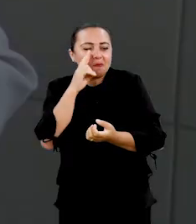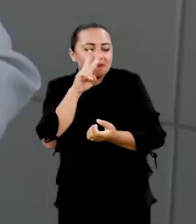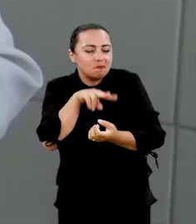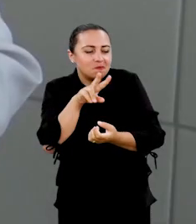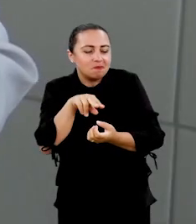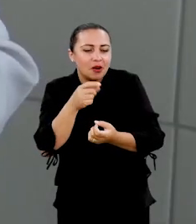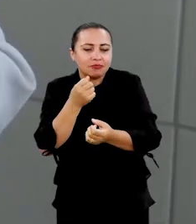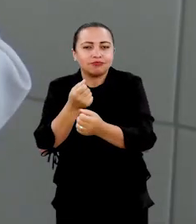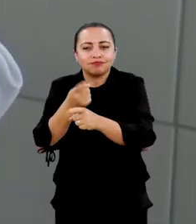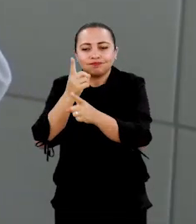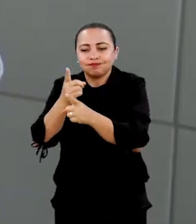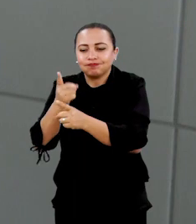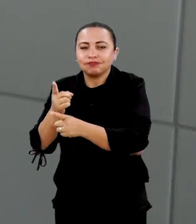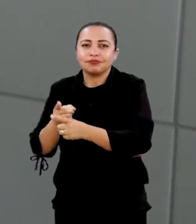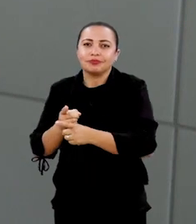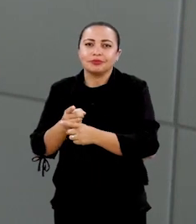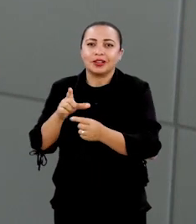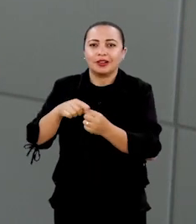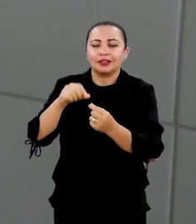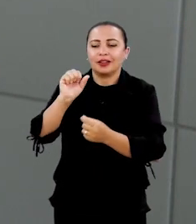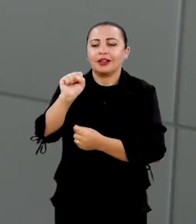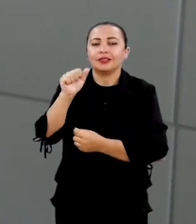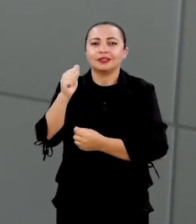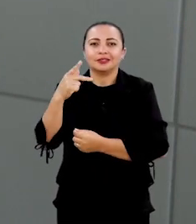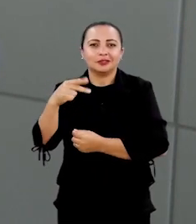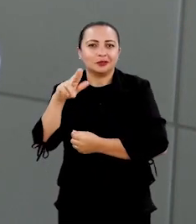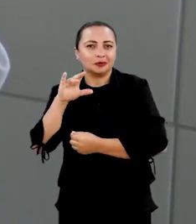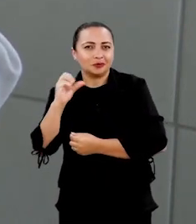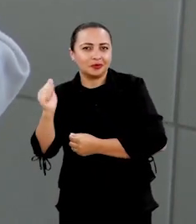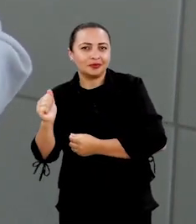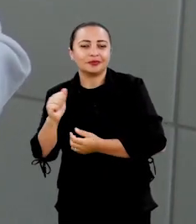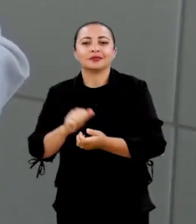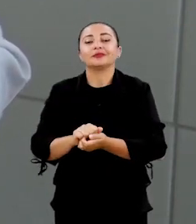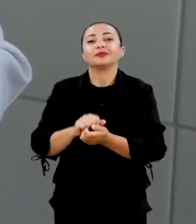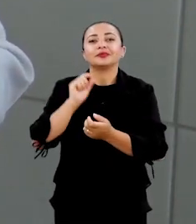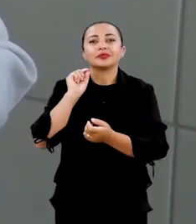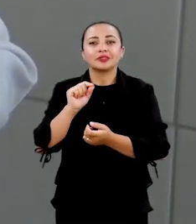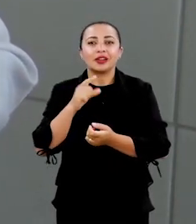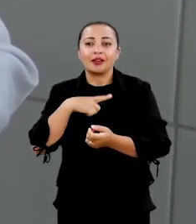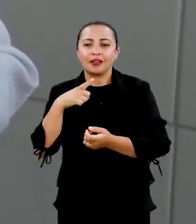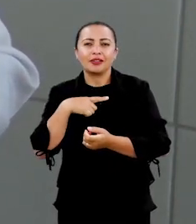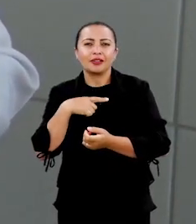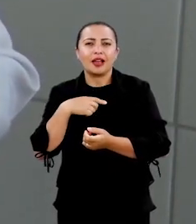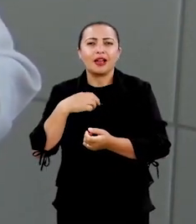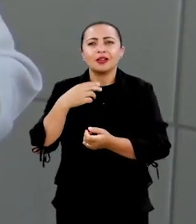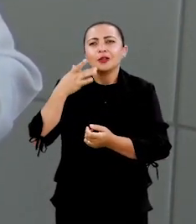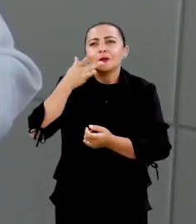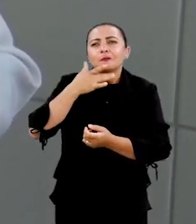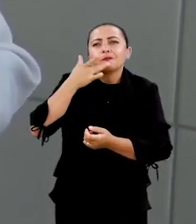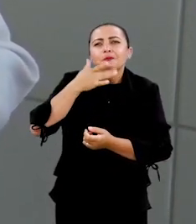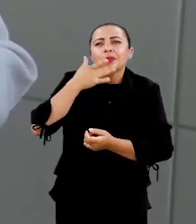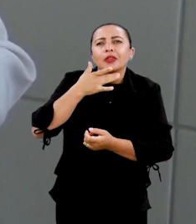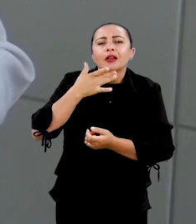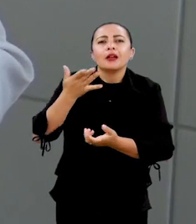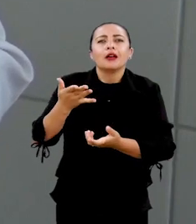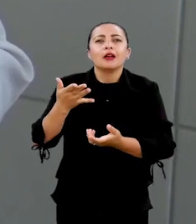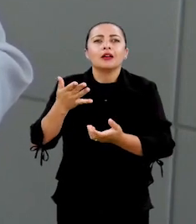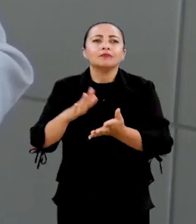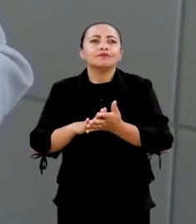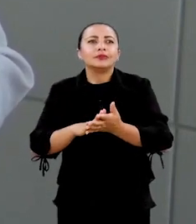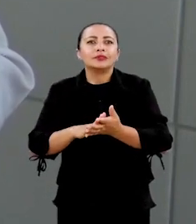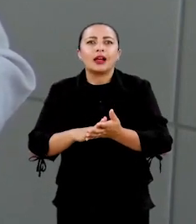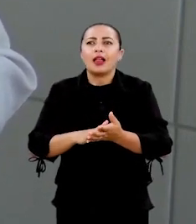tesouro, que são essa amêndoa de sapucaia, que tem um sabor